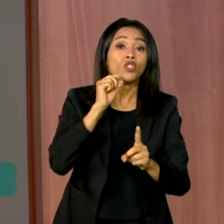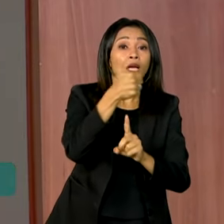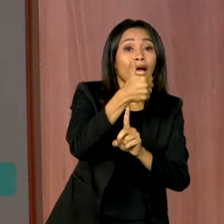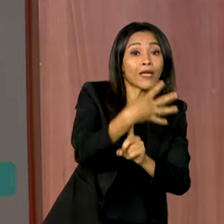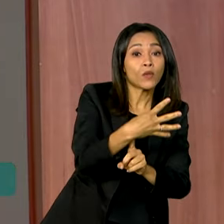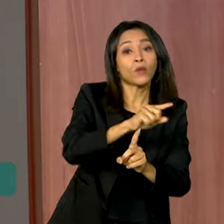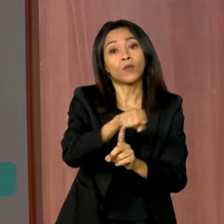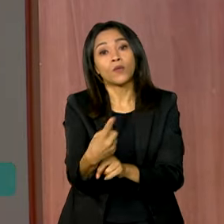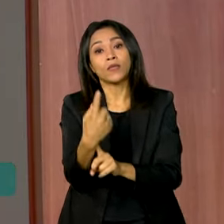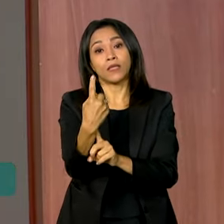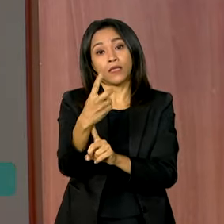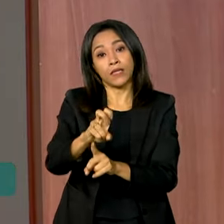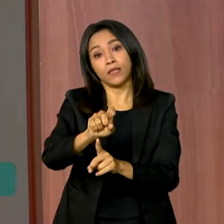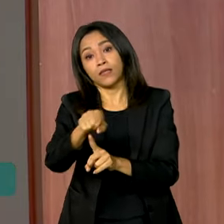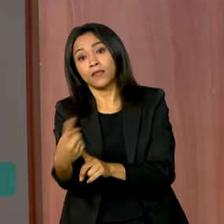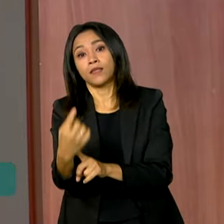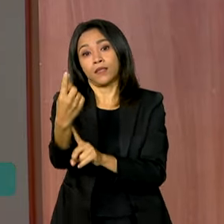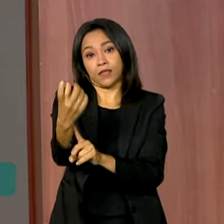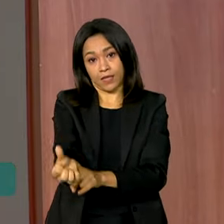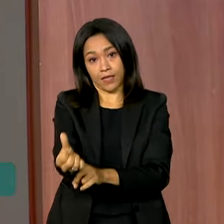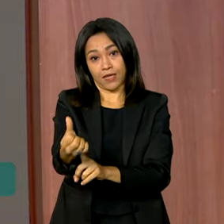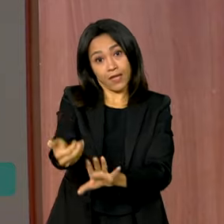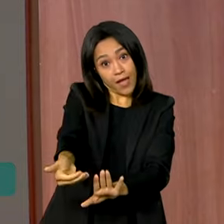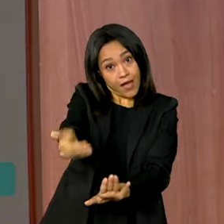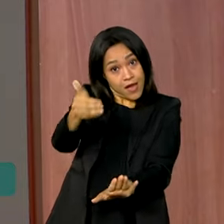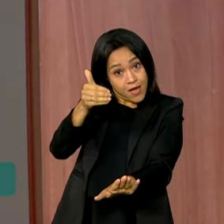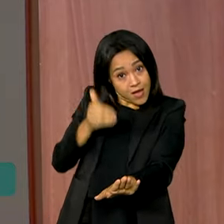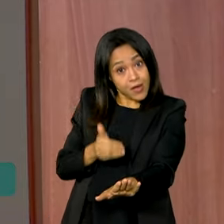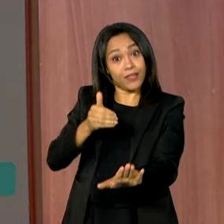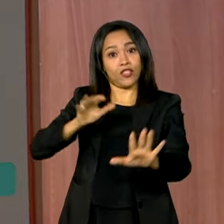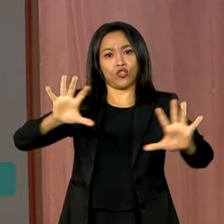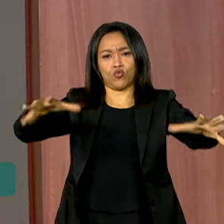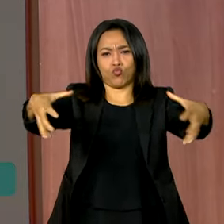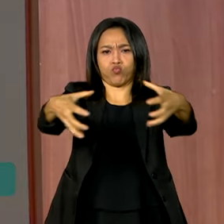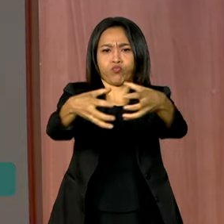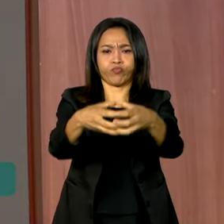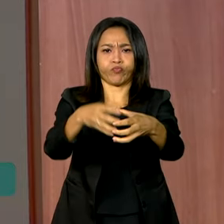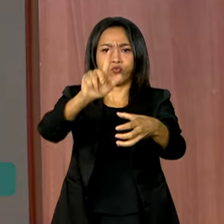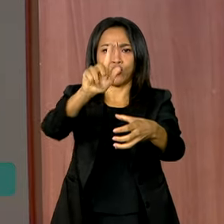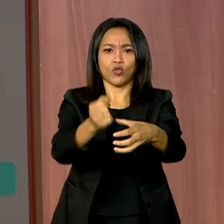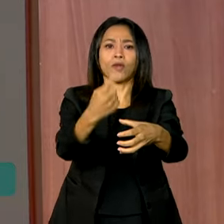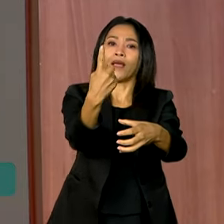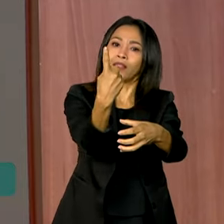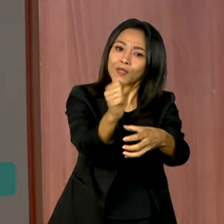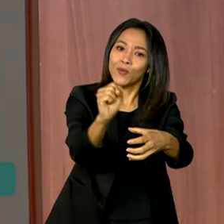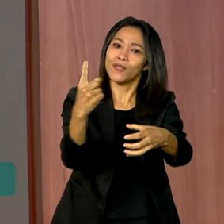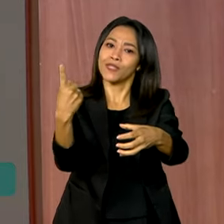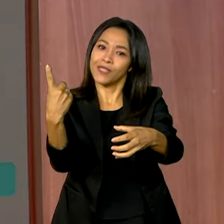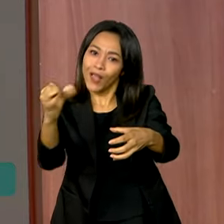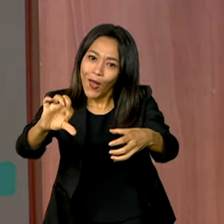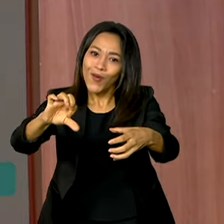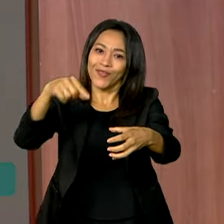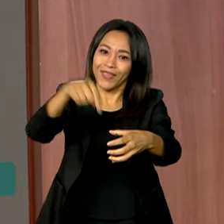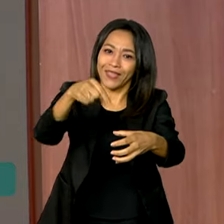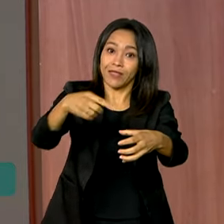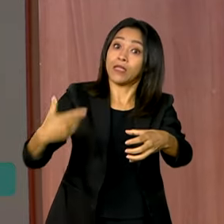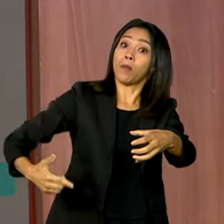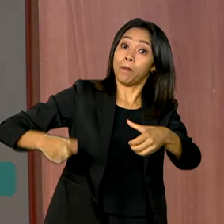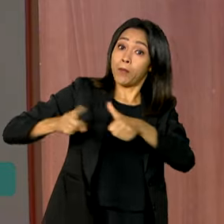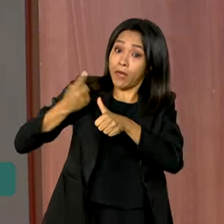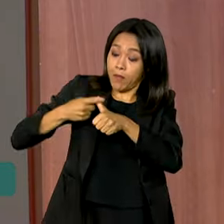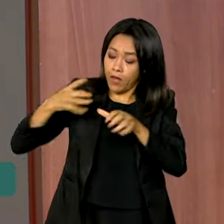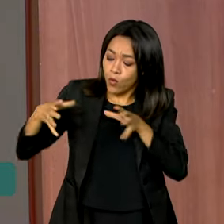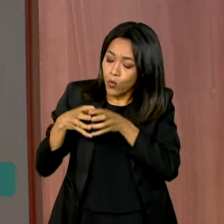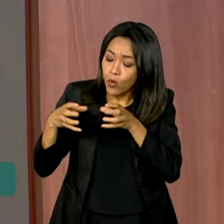16, que antecede a cúpula do chefe de estados 18 e 19. Então, essa cúpula social do